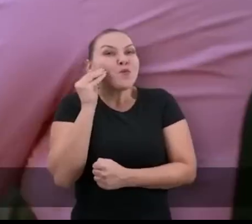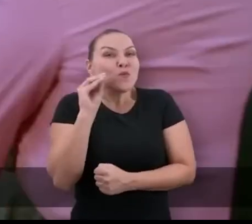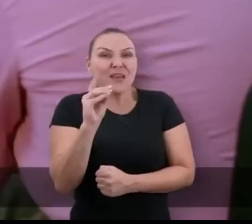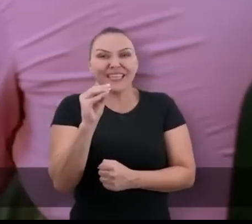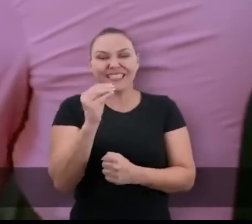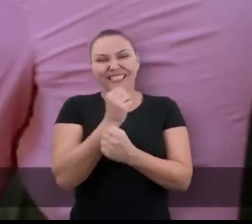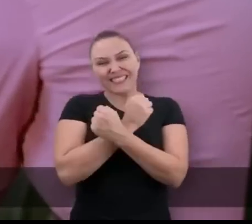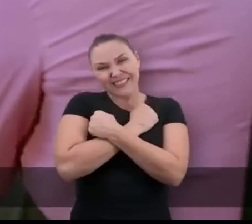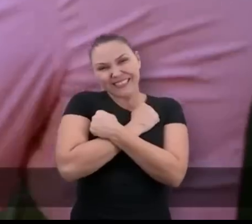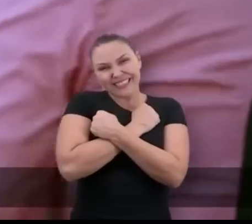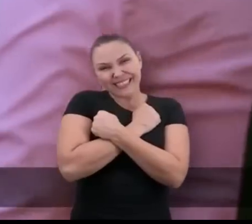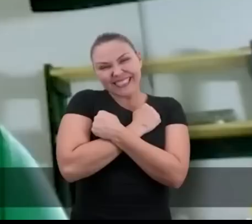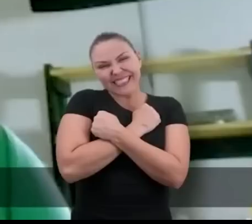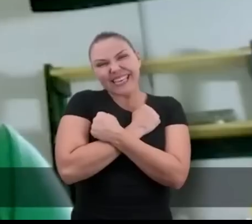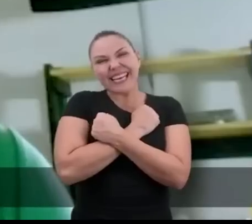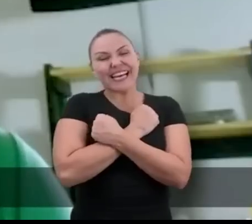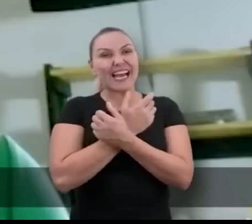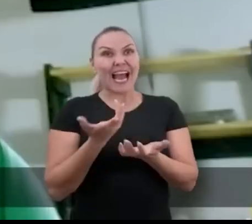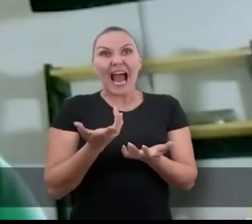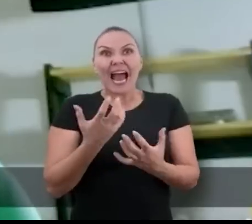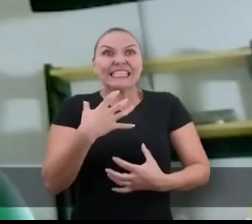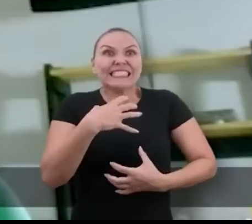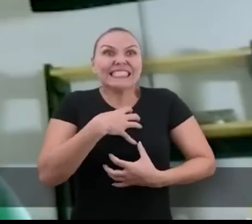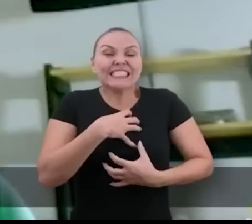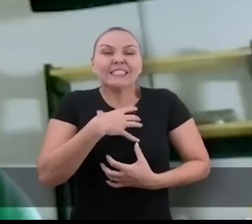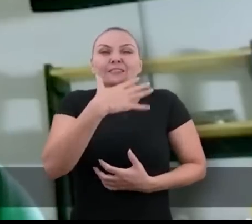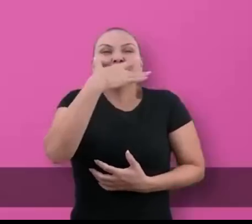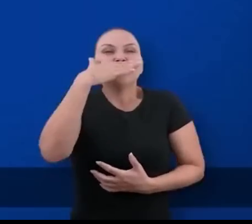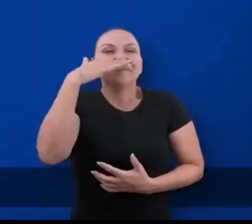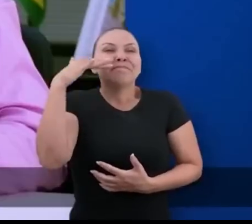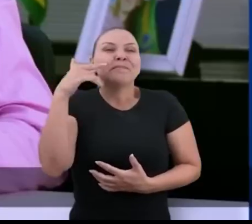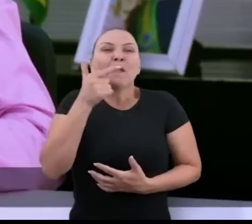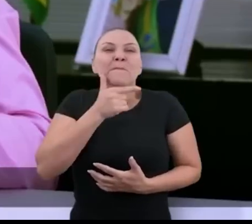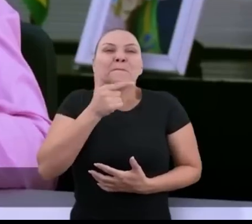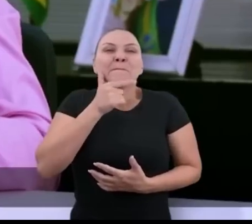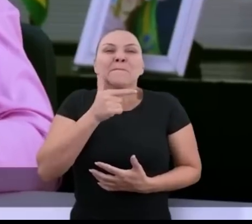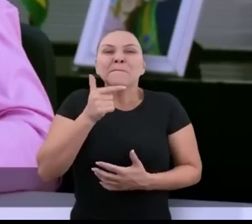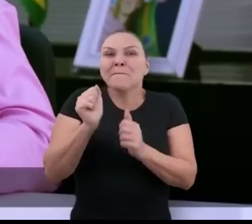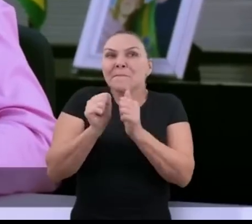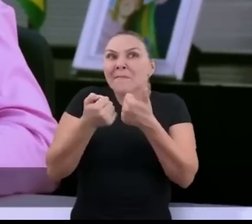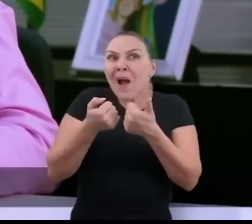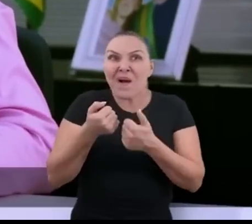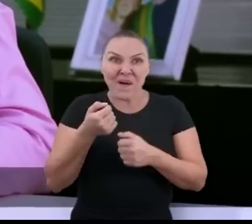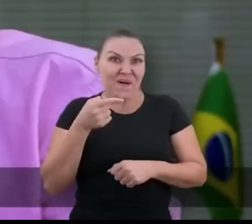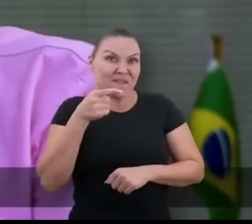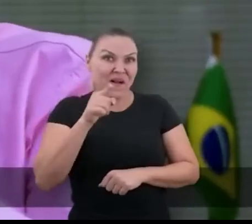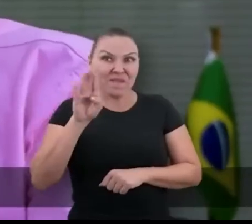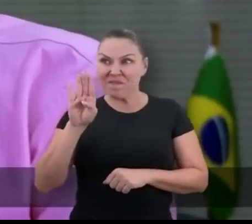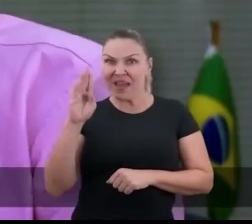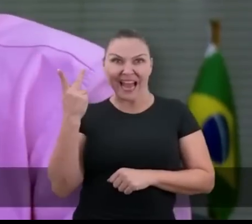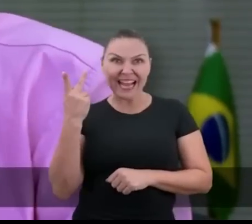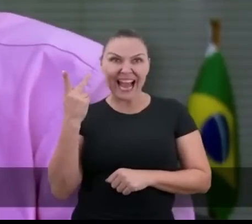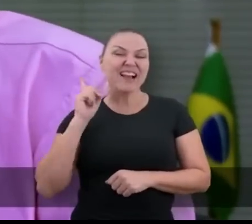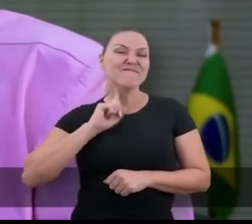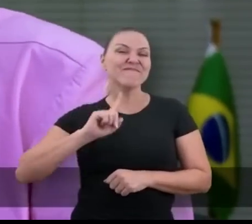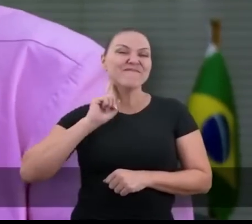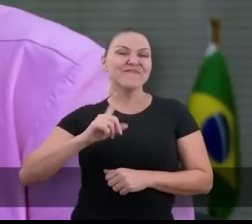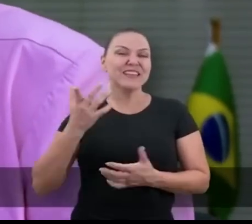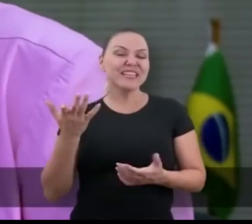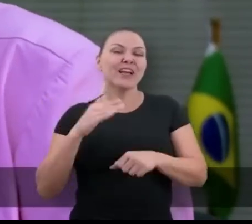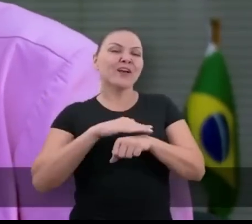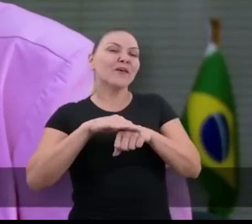o meu beijo, o meu abraço, carinhoso. É o meu também. Estou sentindo o cheirinho do pão de queijo. Estou indo para